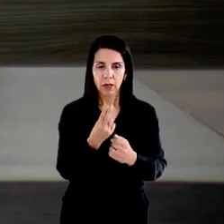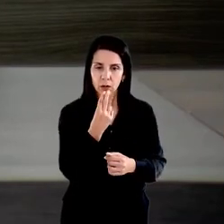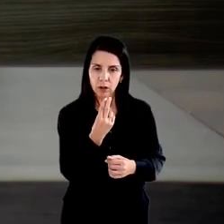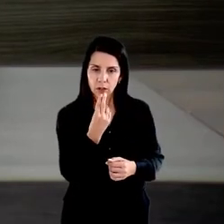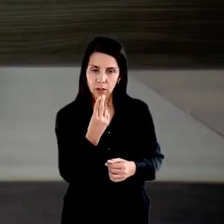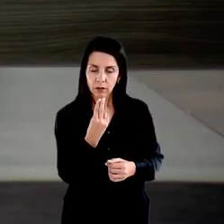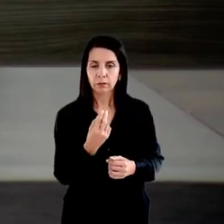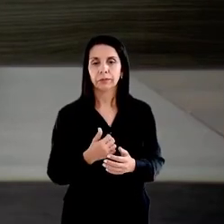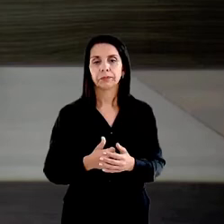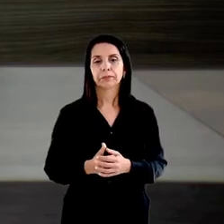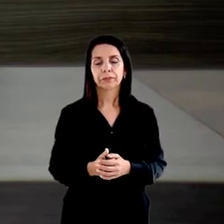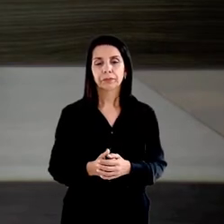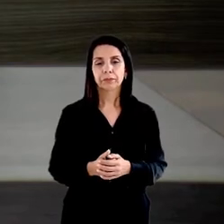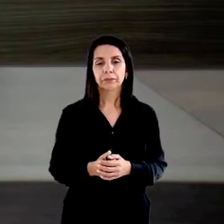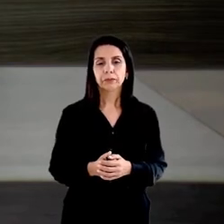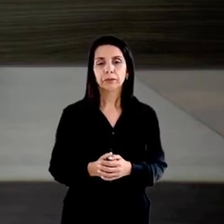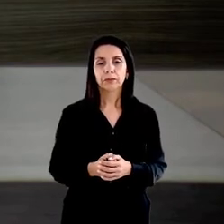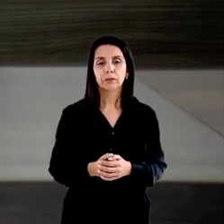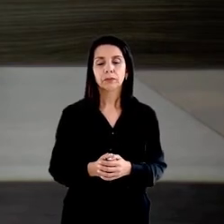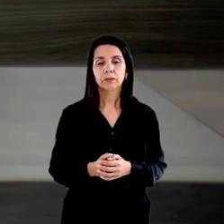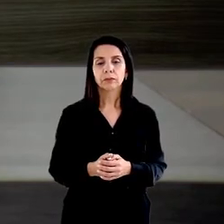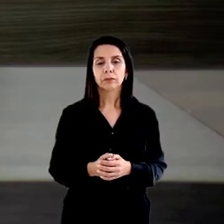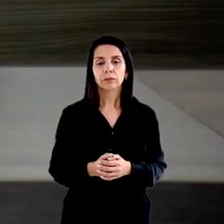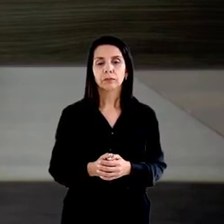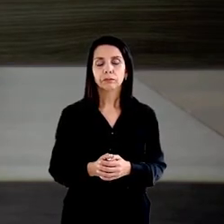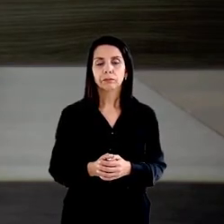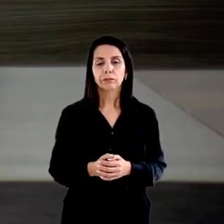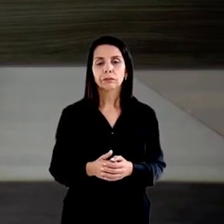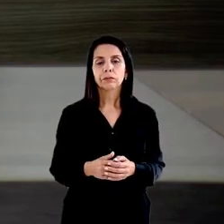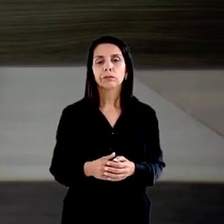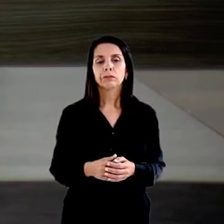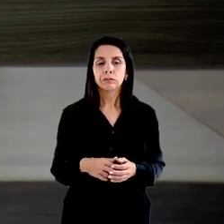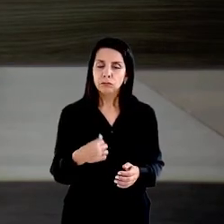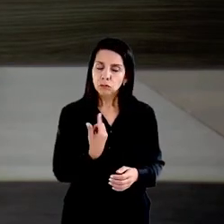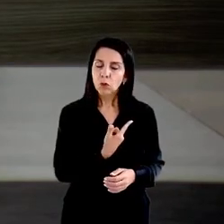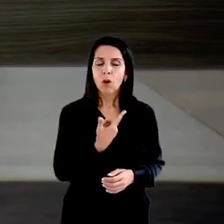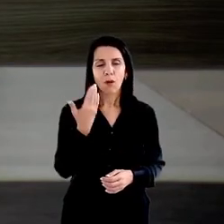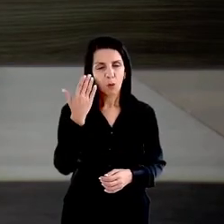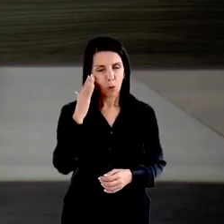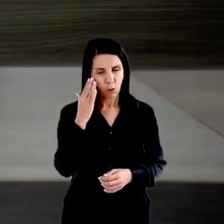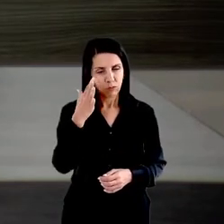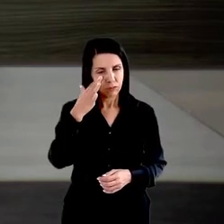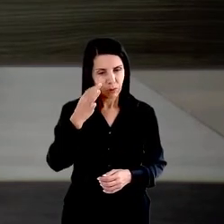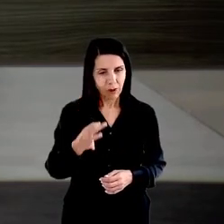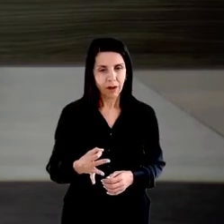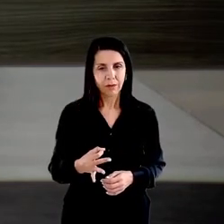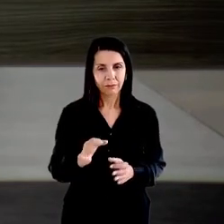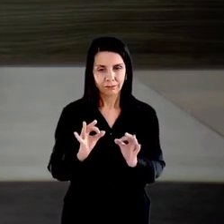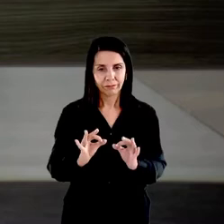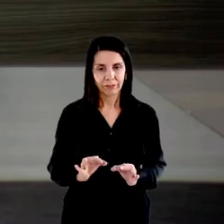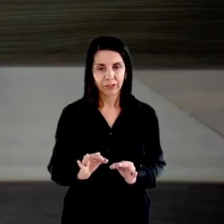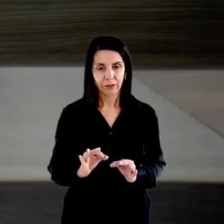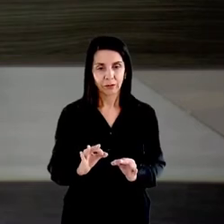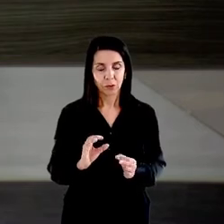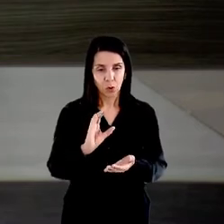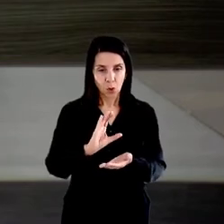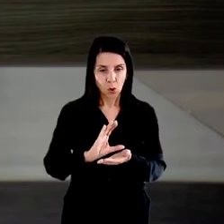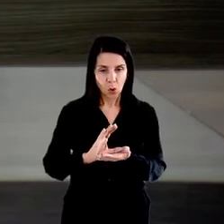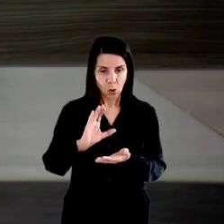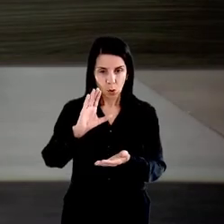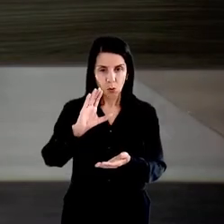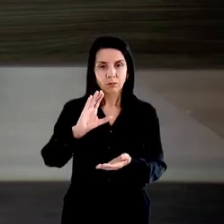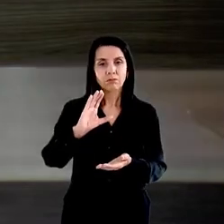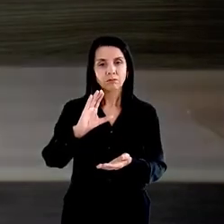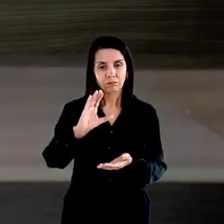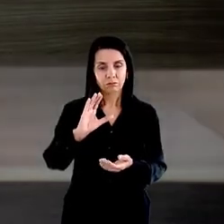temos a completa compreensão que o Conselho, dentro do sistema de